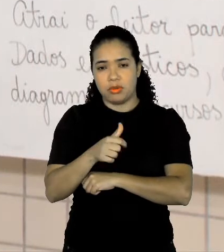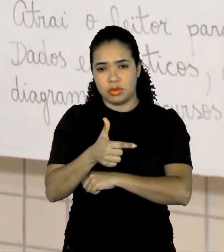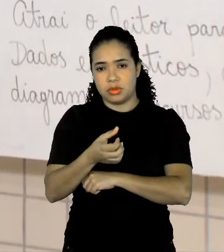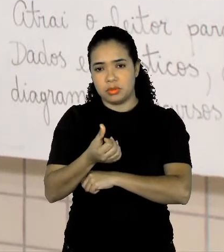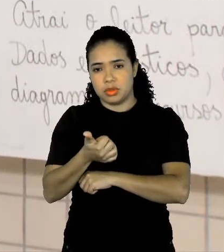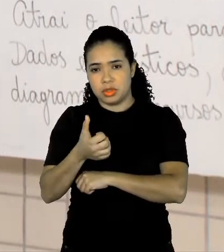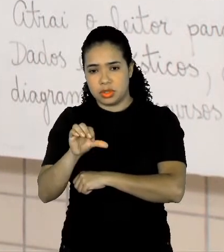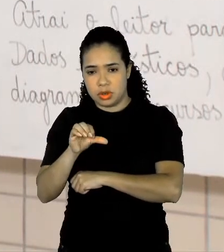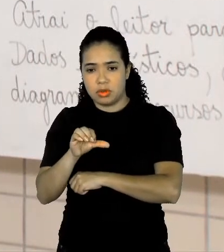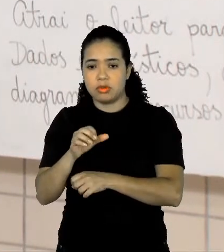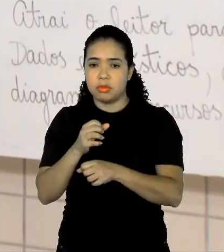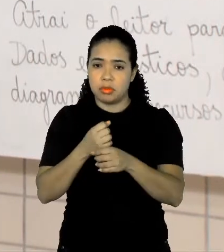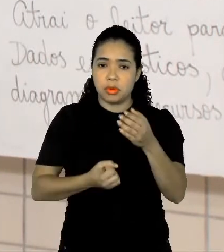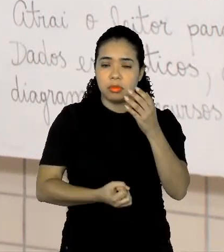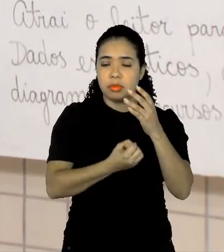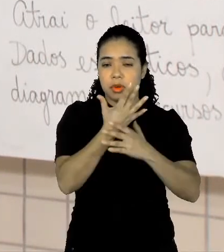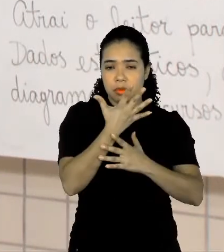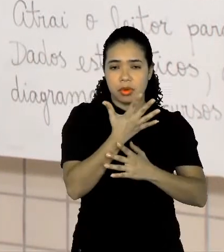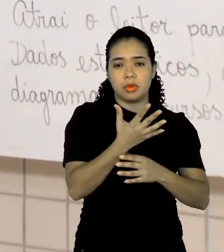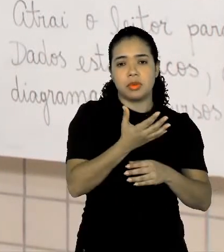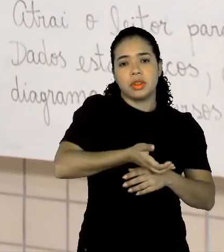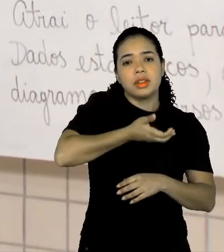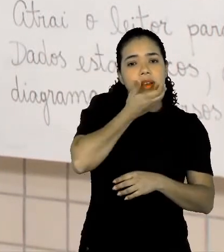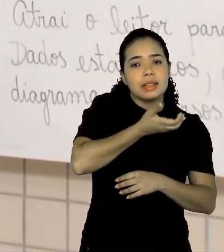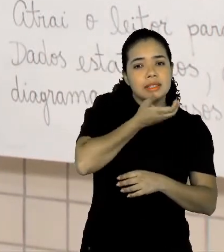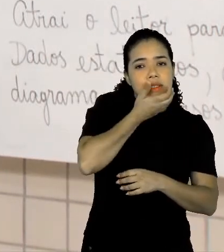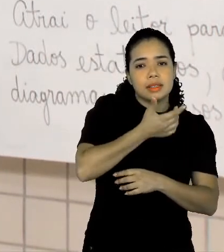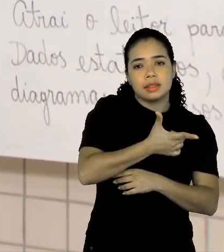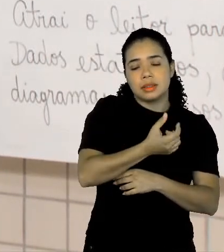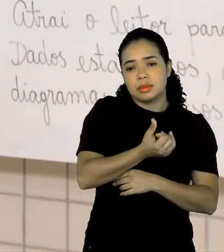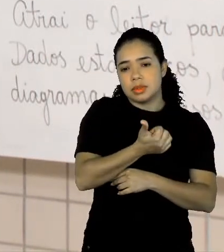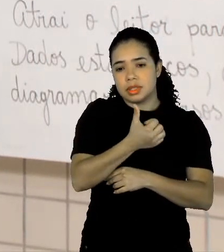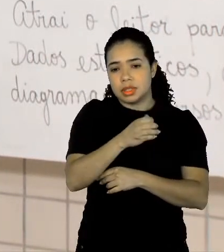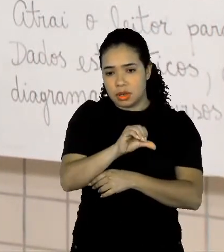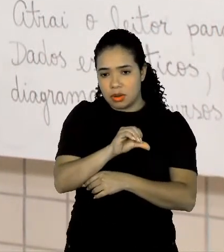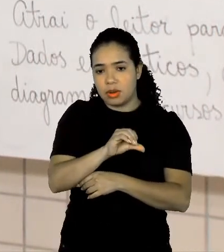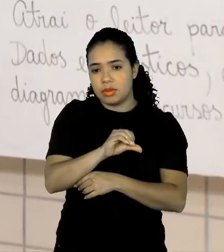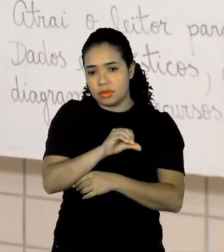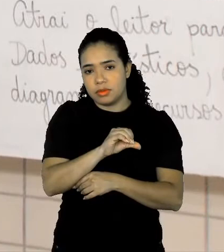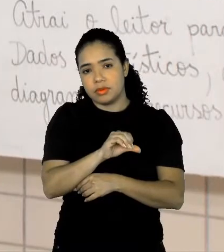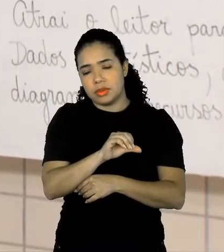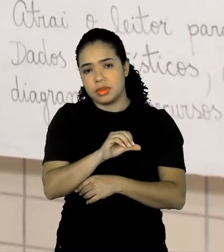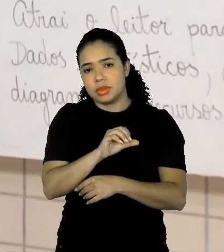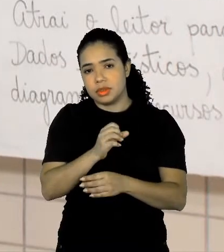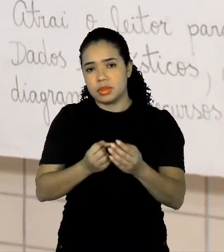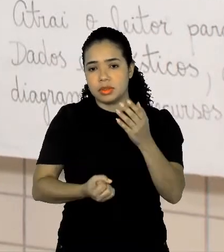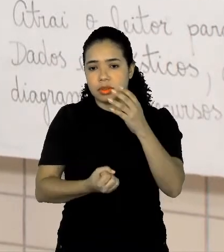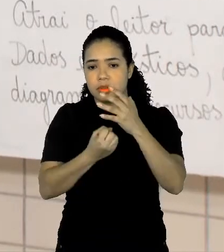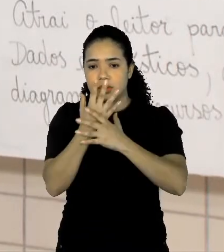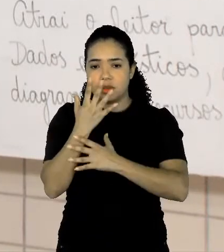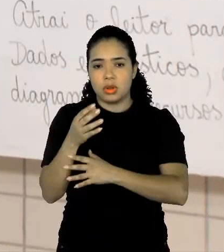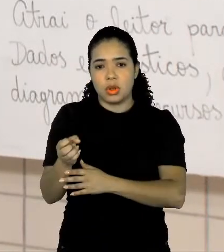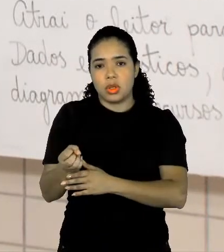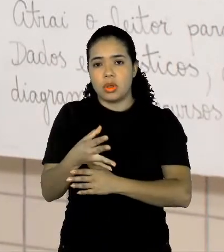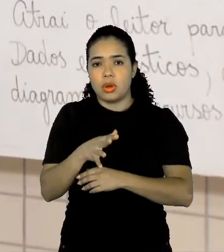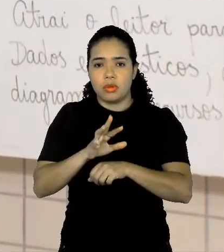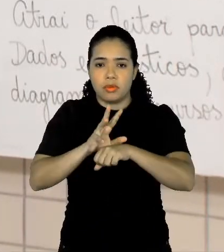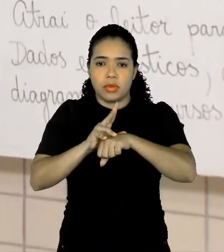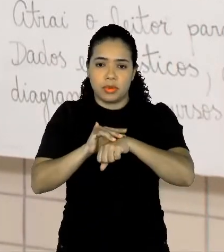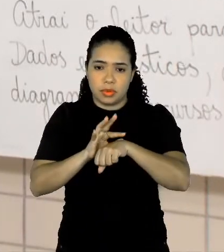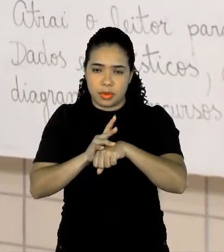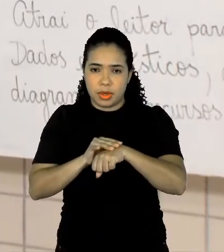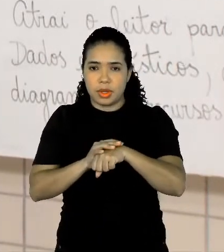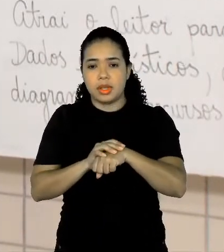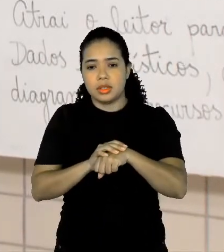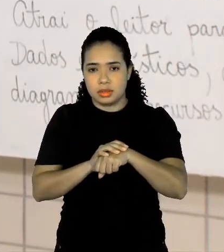que o número 19 porque o primeiro caso foi em dezembro, né, de 2019. Normalmente, quando eles, numa nova doença, assim, causada por vírus